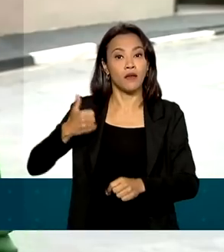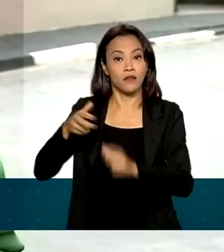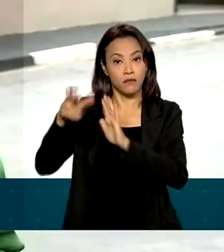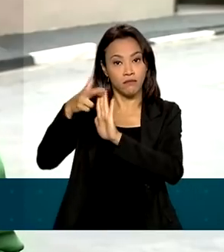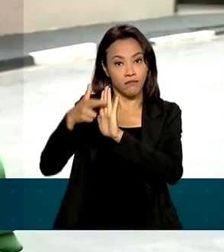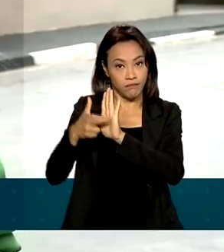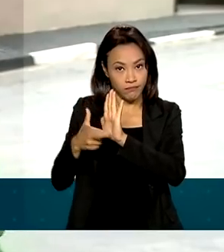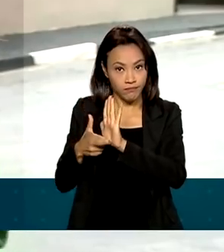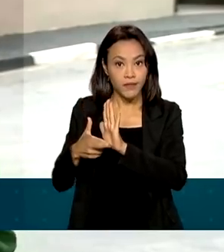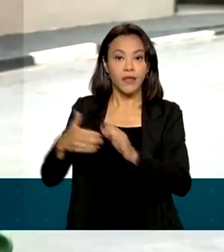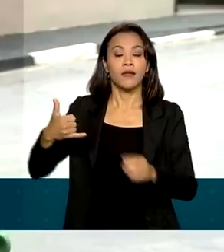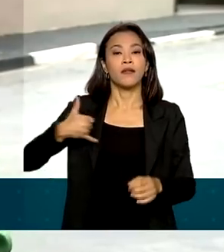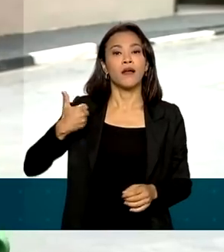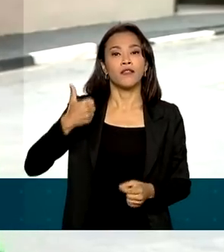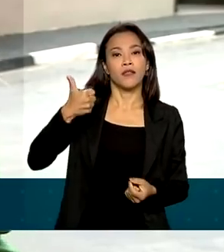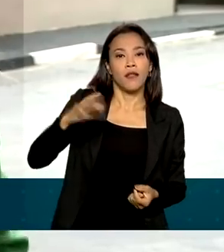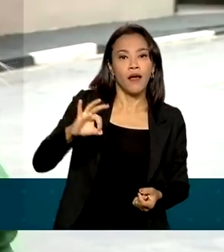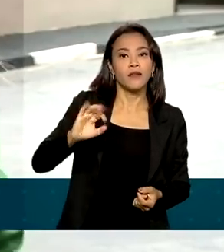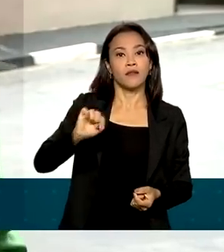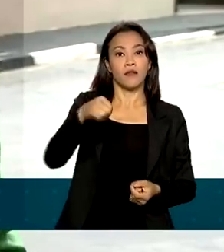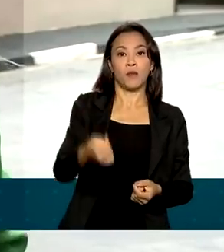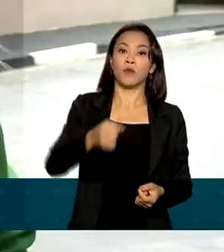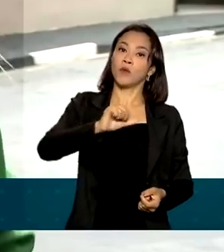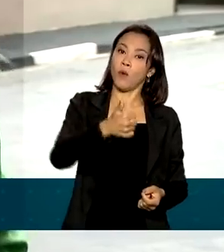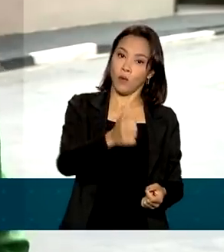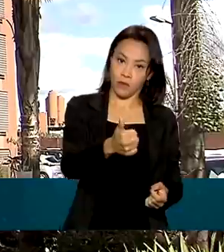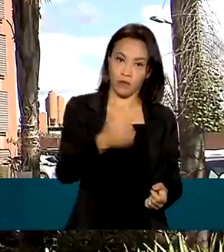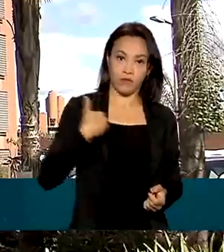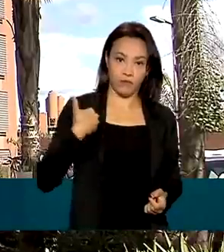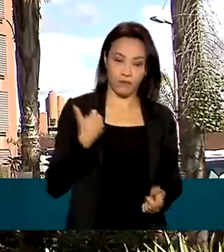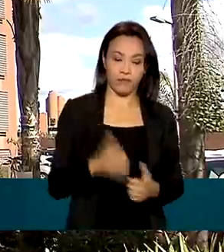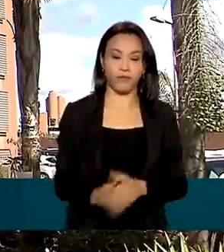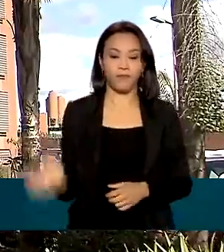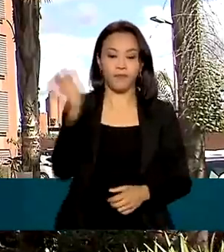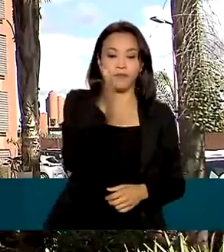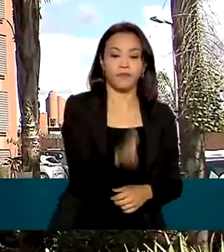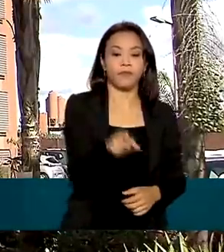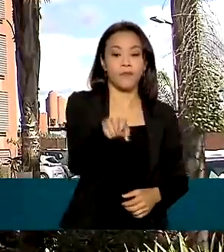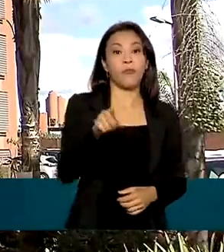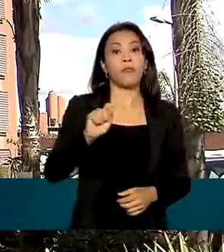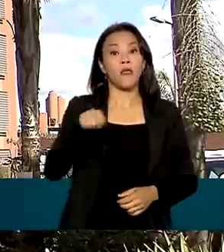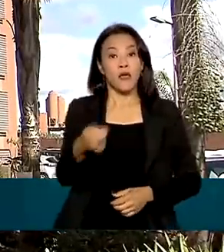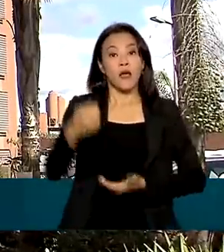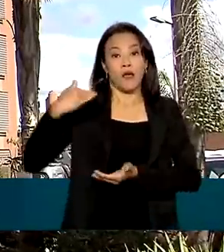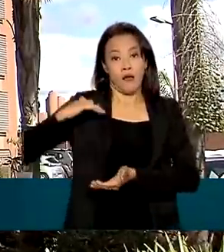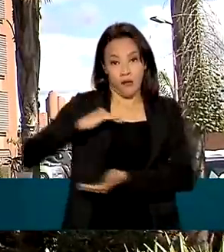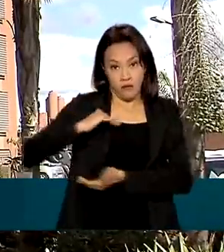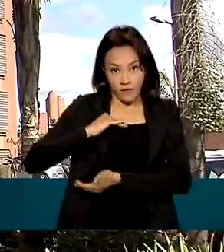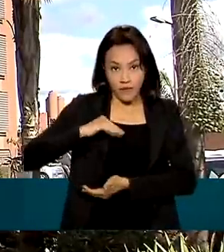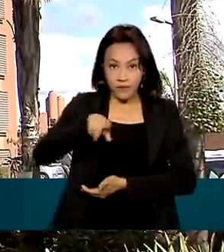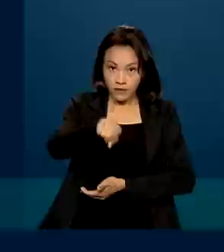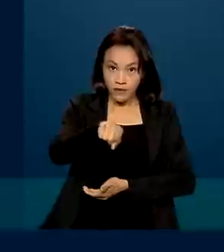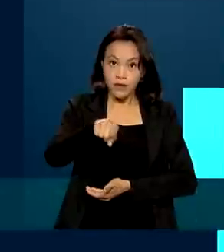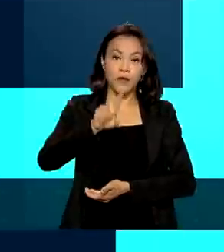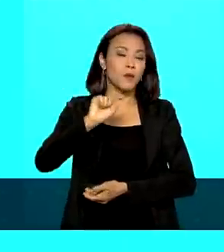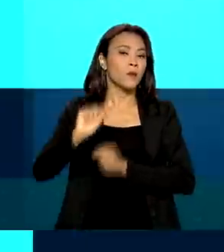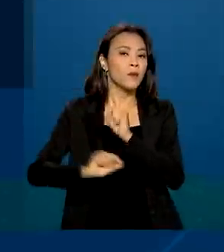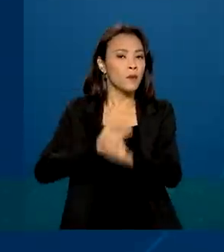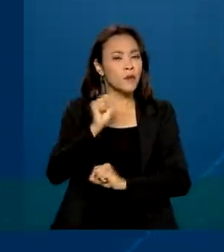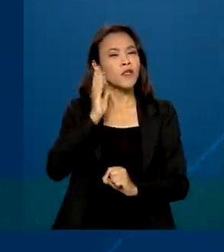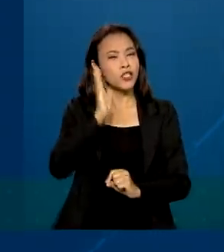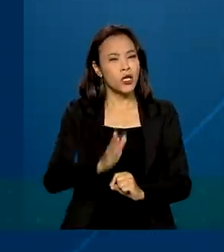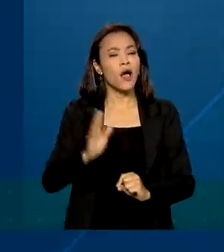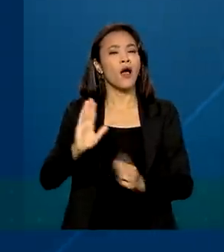começando pelas que têm entre 10 e 11 anos de idade. A Agência Nacional de Vigilância Sanitária, Anvisa, fez